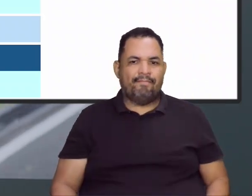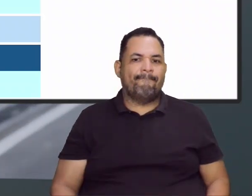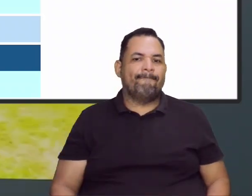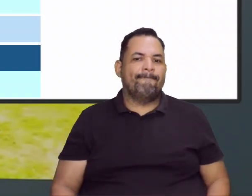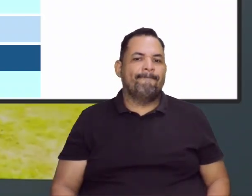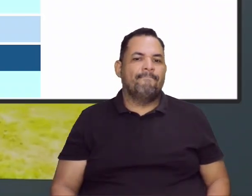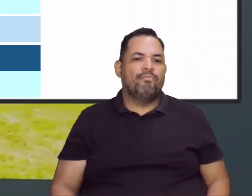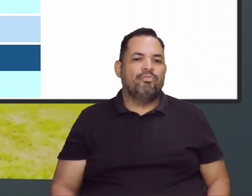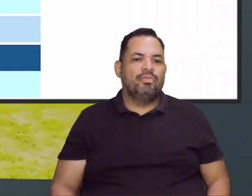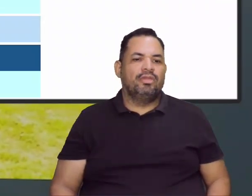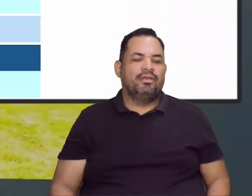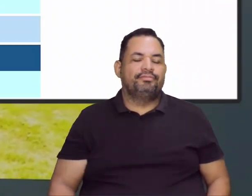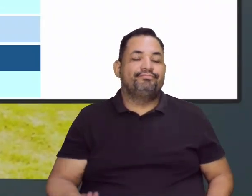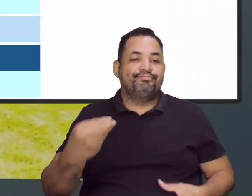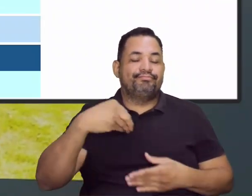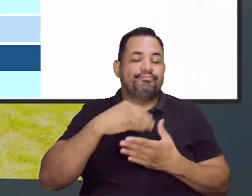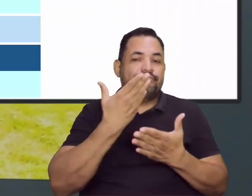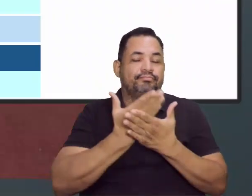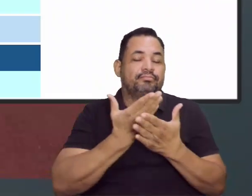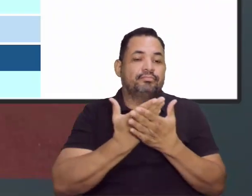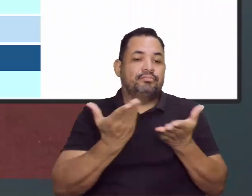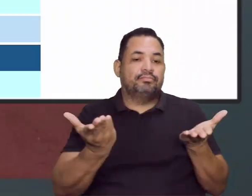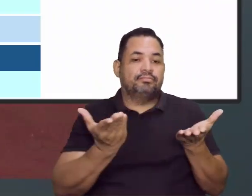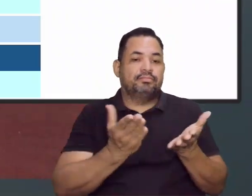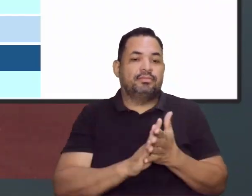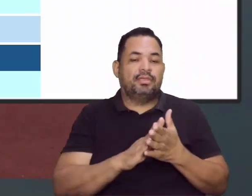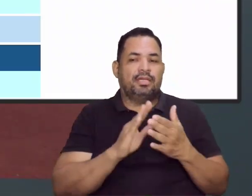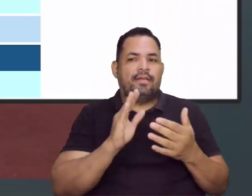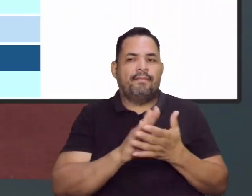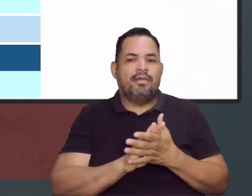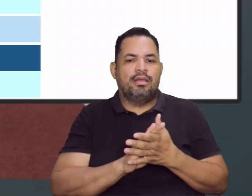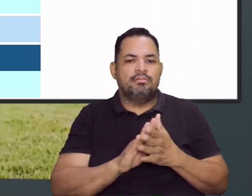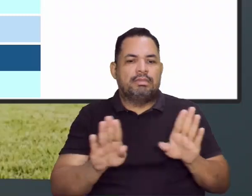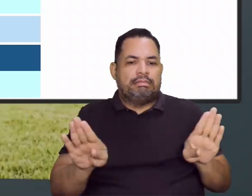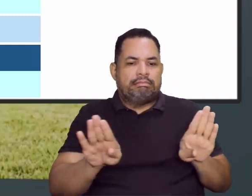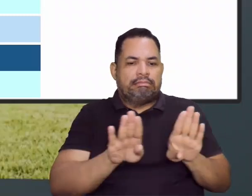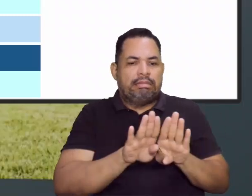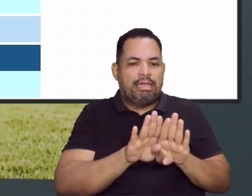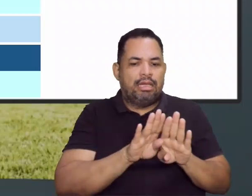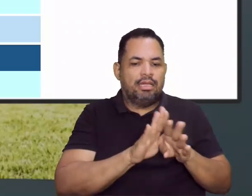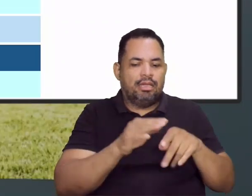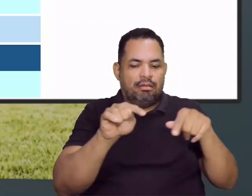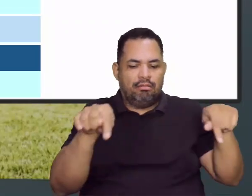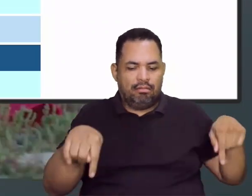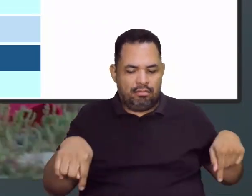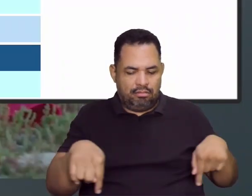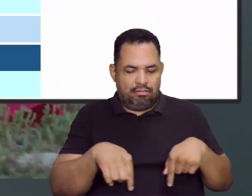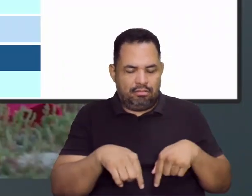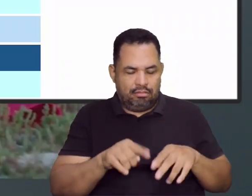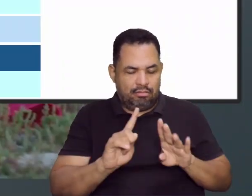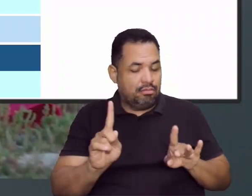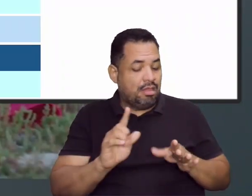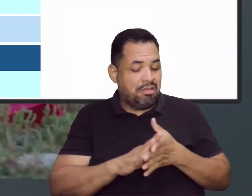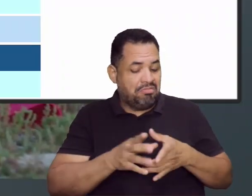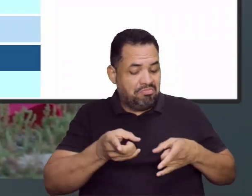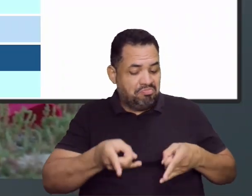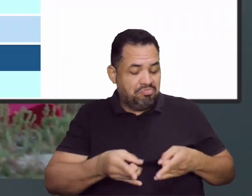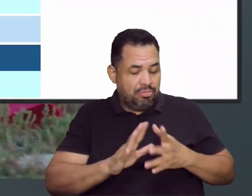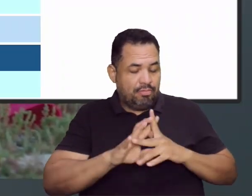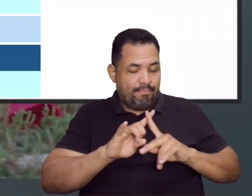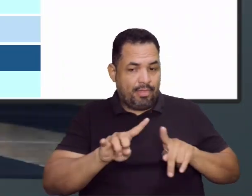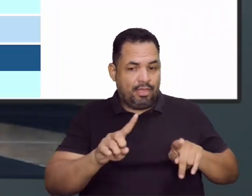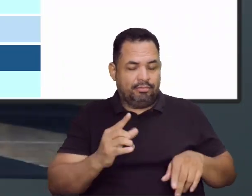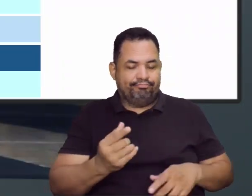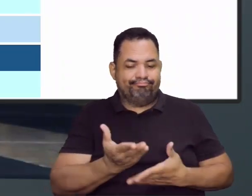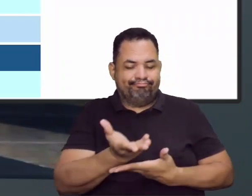dentro das aulas de educação física, não é que você fique trancadinho dentro de um espaço, de uma sala, de um quarto, sozinho. Mas sim